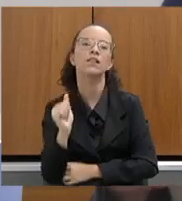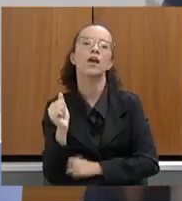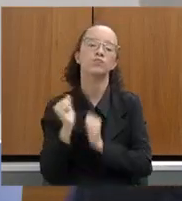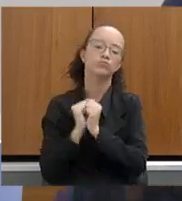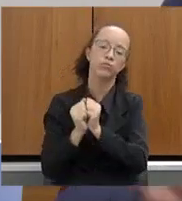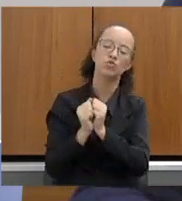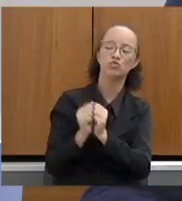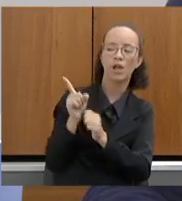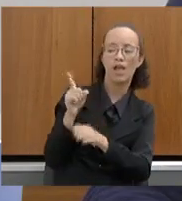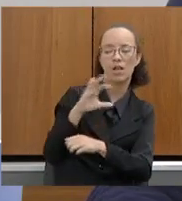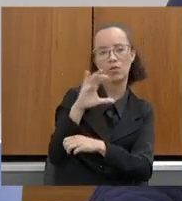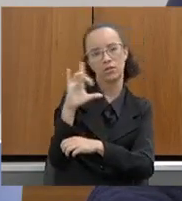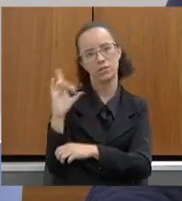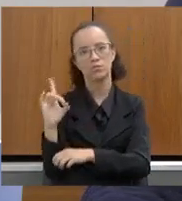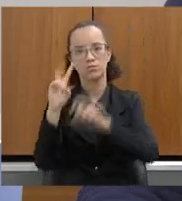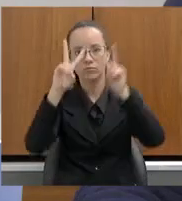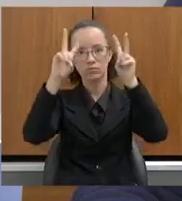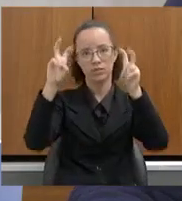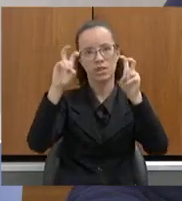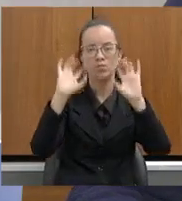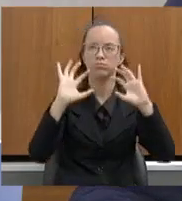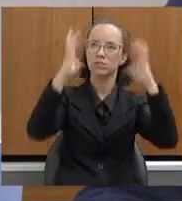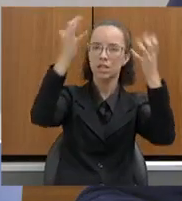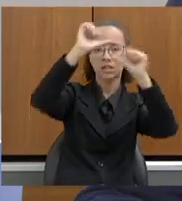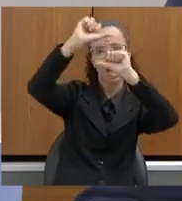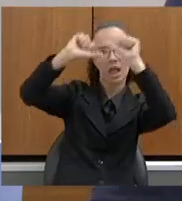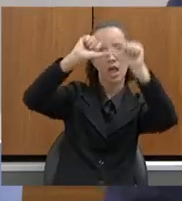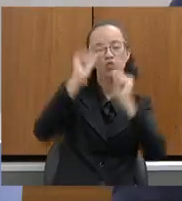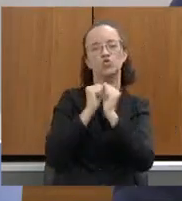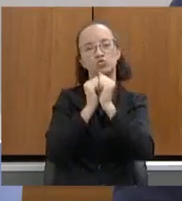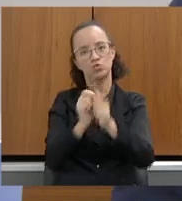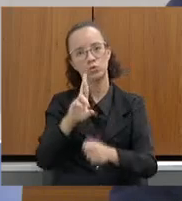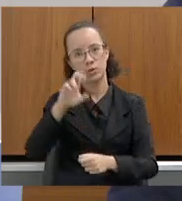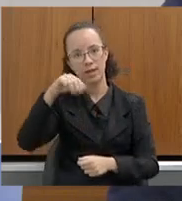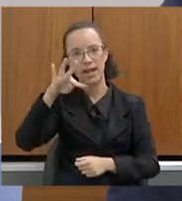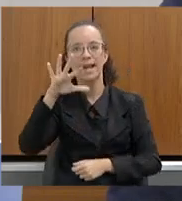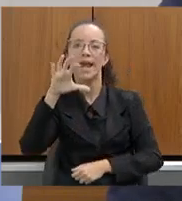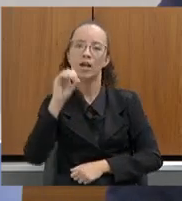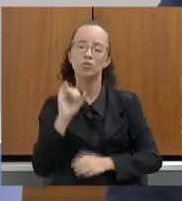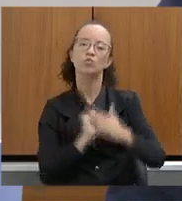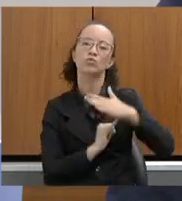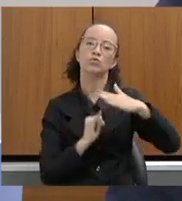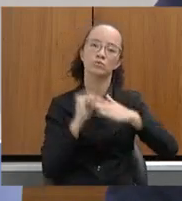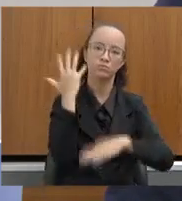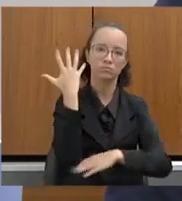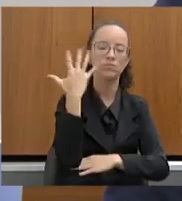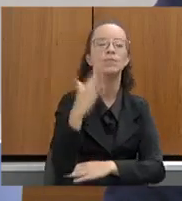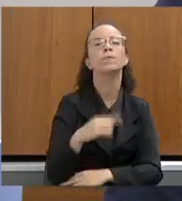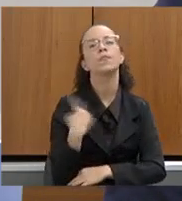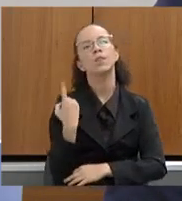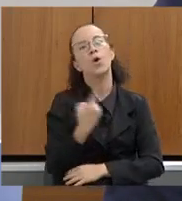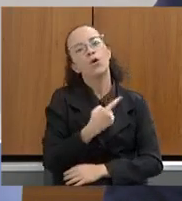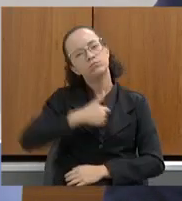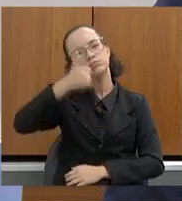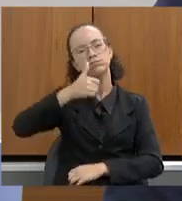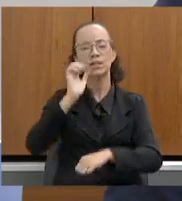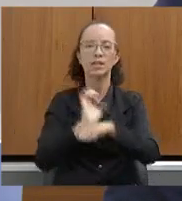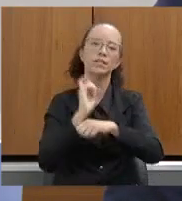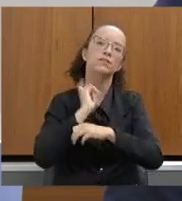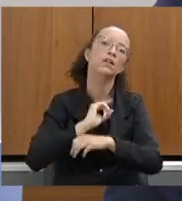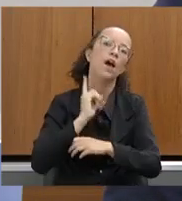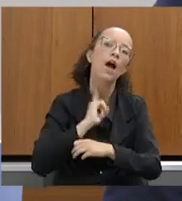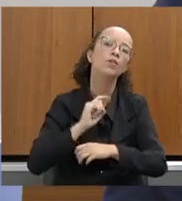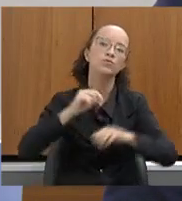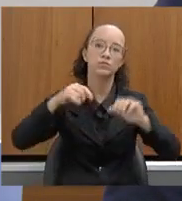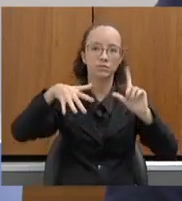coordenado o tema Mudanças Climáticas, junto com o Renato, na Fundação Estadual do Meio Ambiente. Fomos o primeiro Estado da América